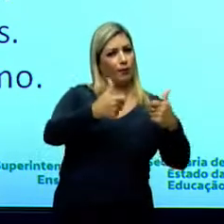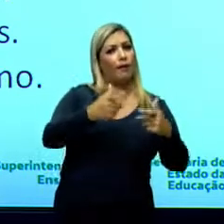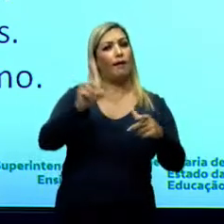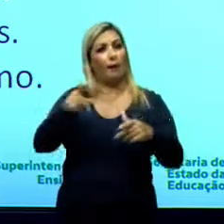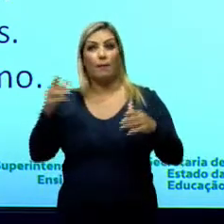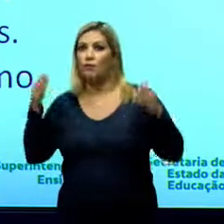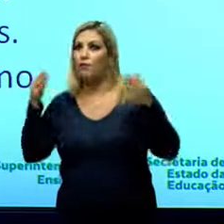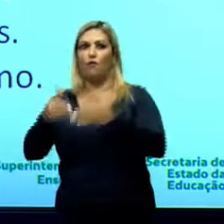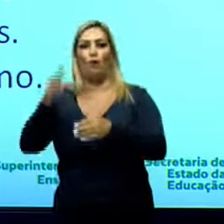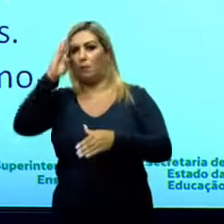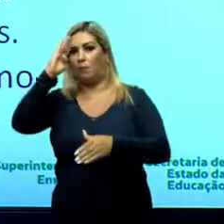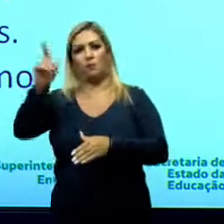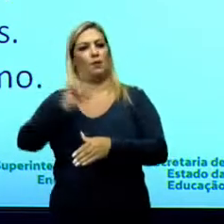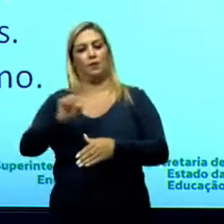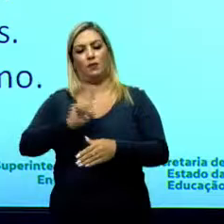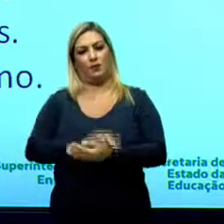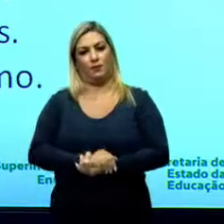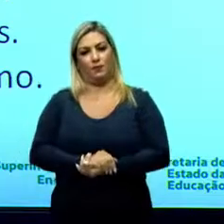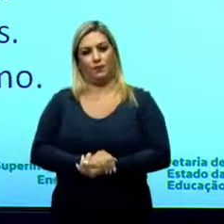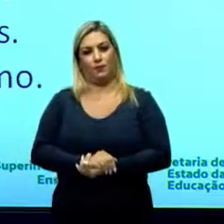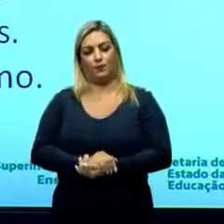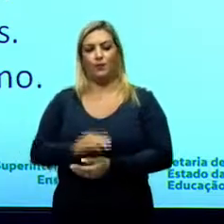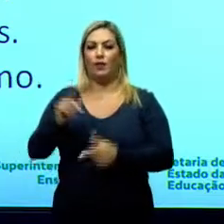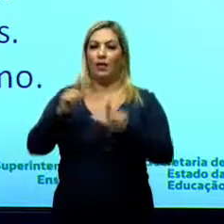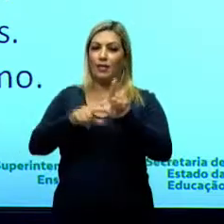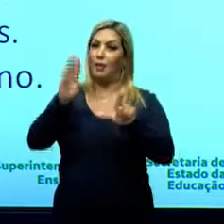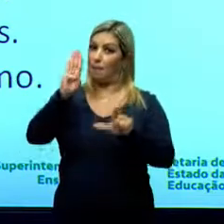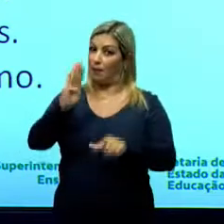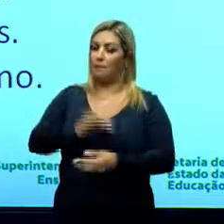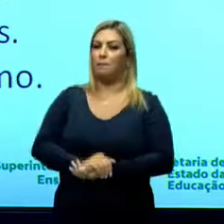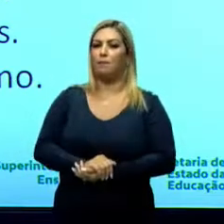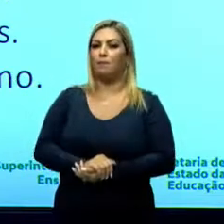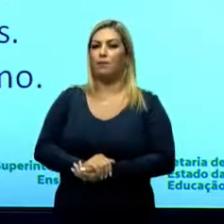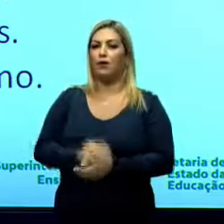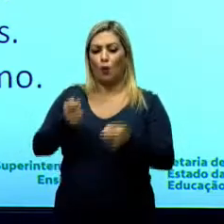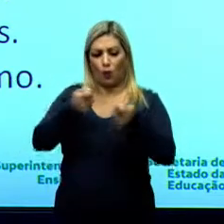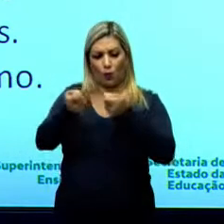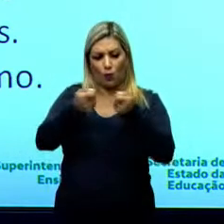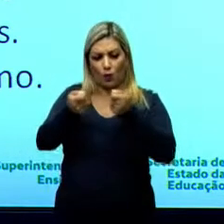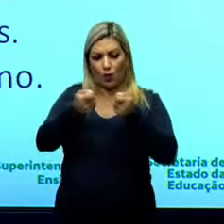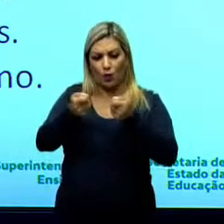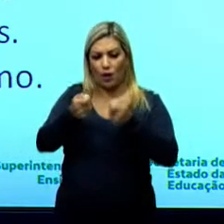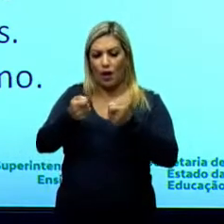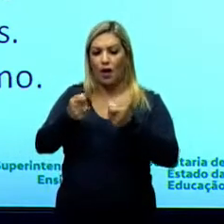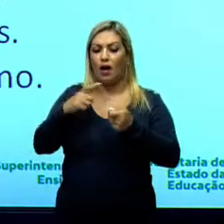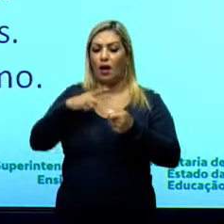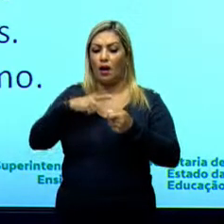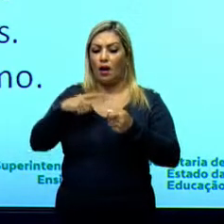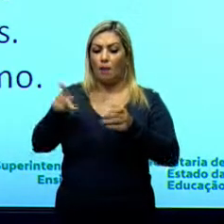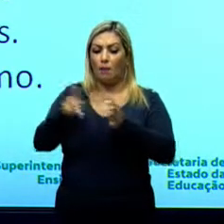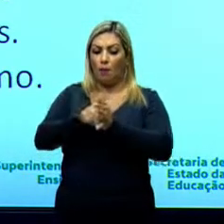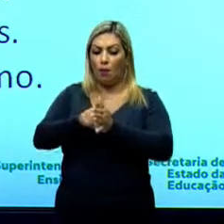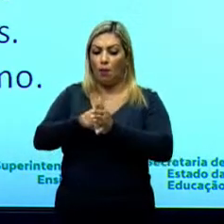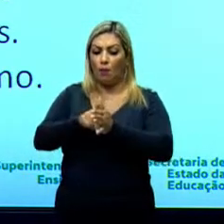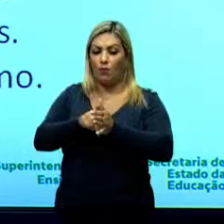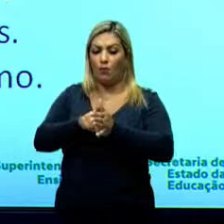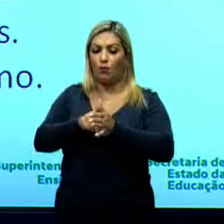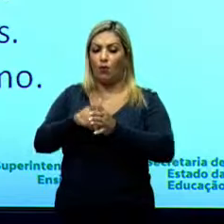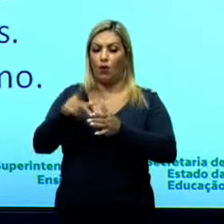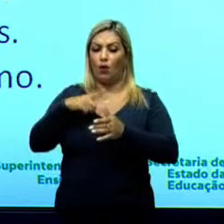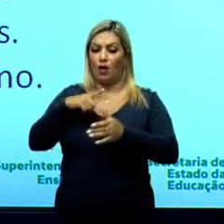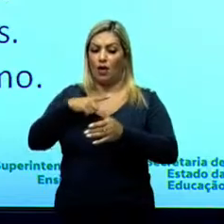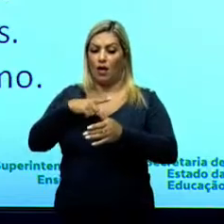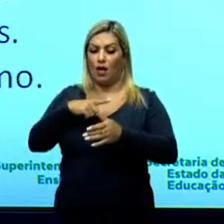Faz. Mas não é o que leva ao conflito. Na letra D, controlar os sítios arqueológicos. Historicamente também,